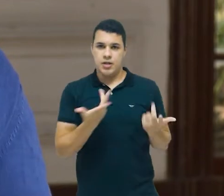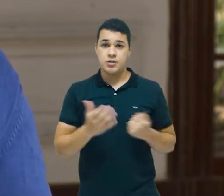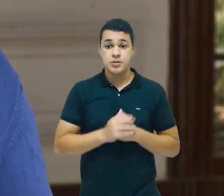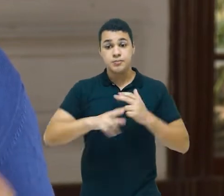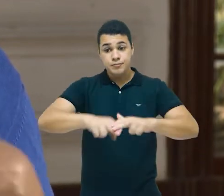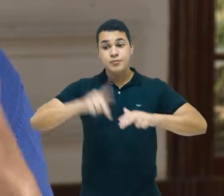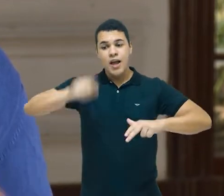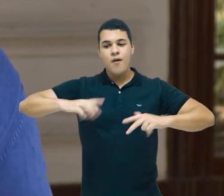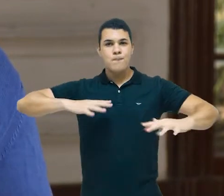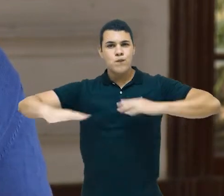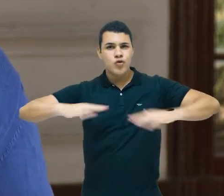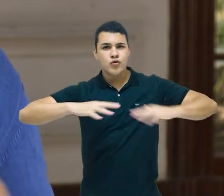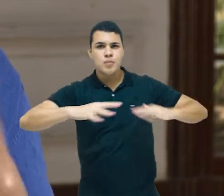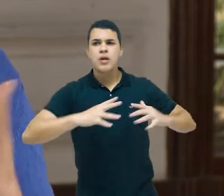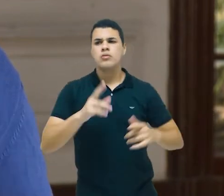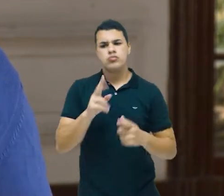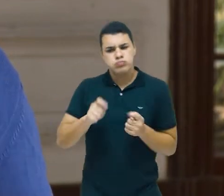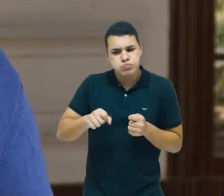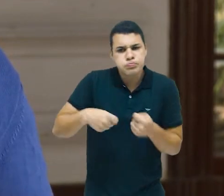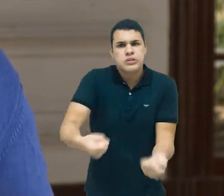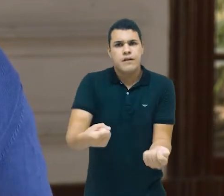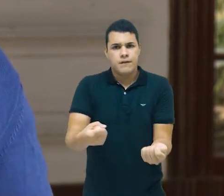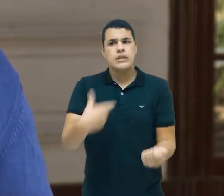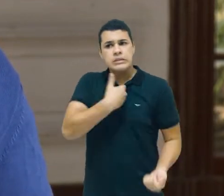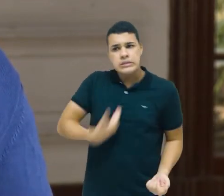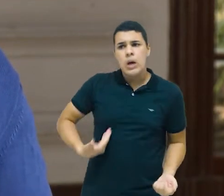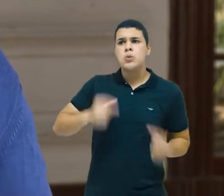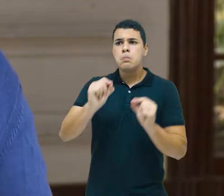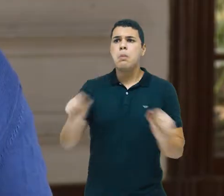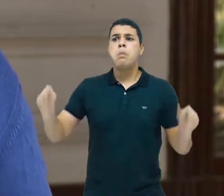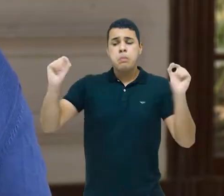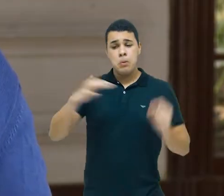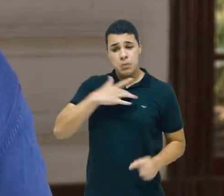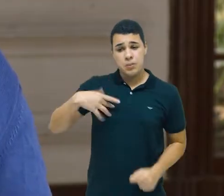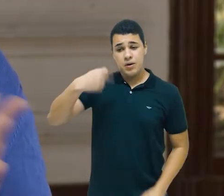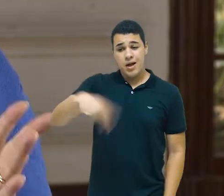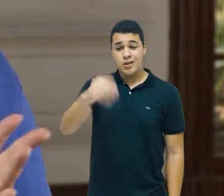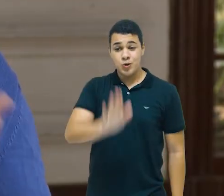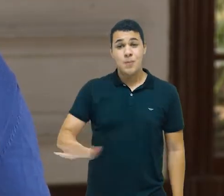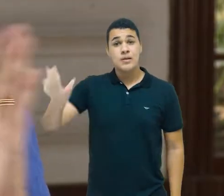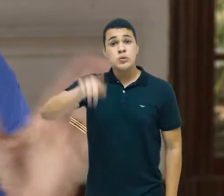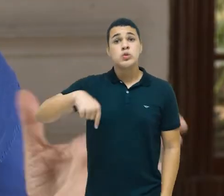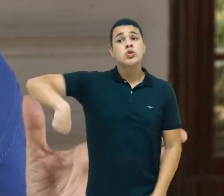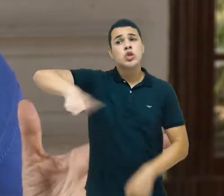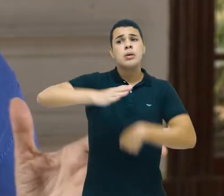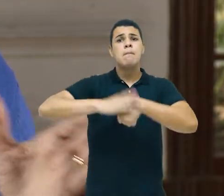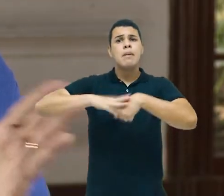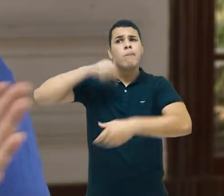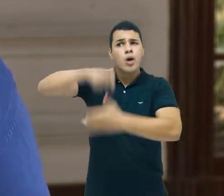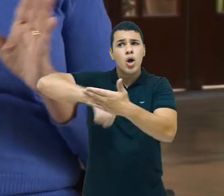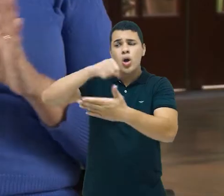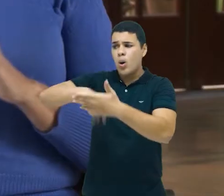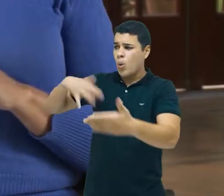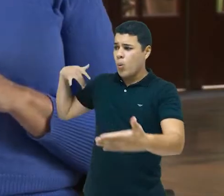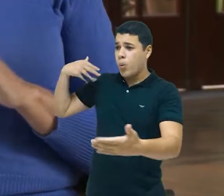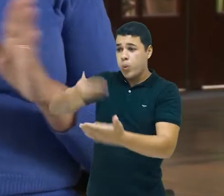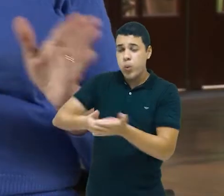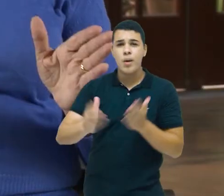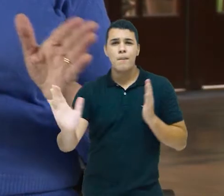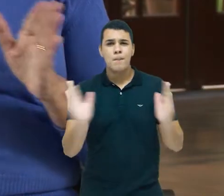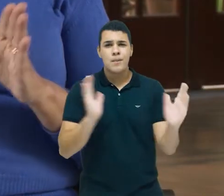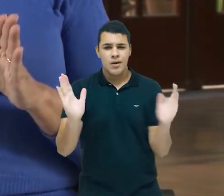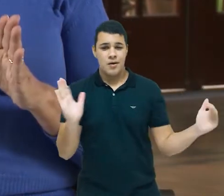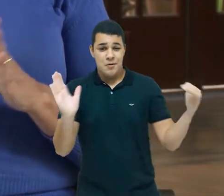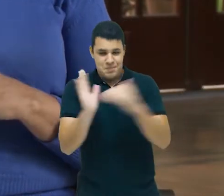O movimento sanitário, todo o processo que nós, então, construímos ao longo do final do regime